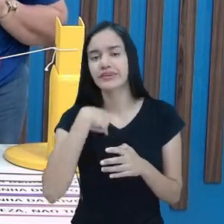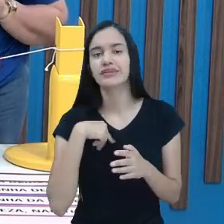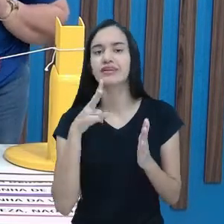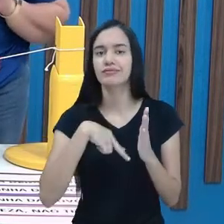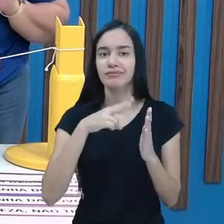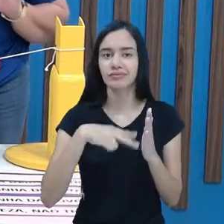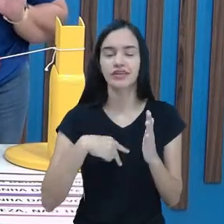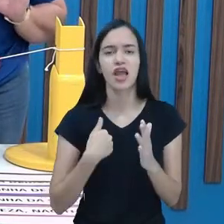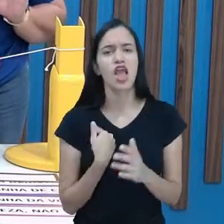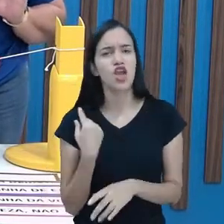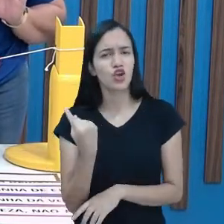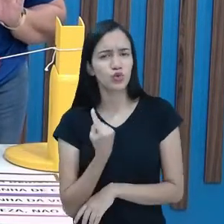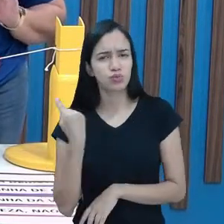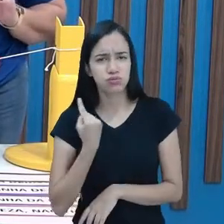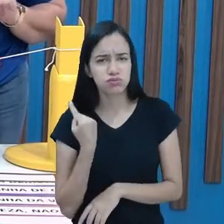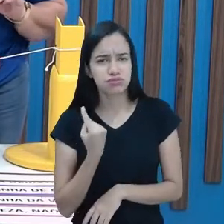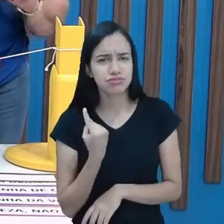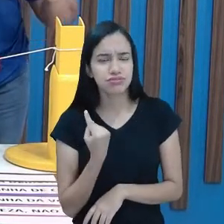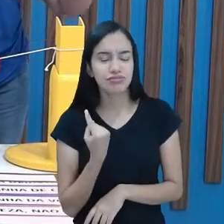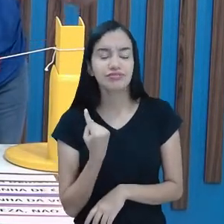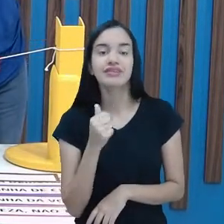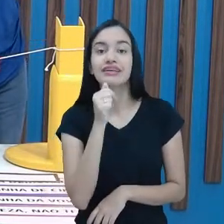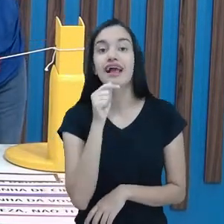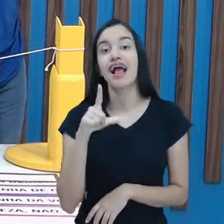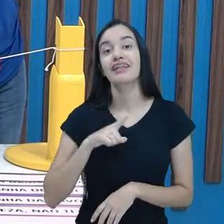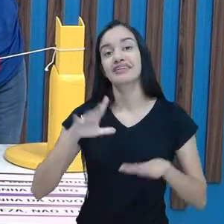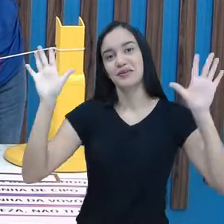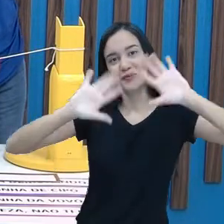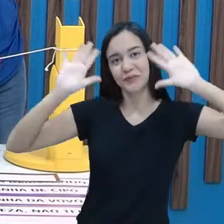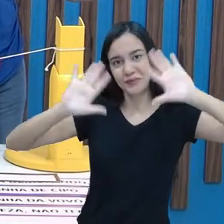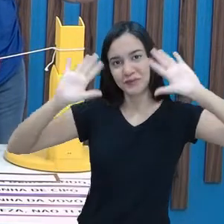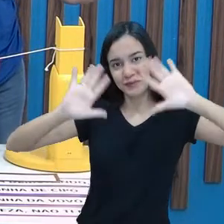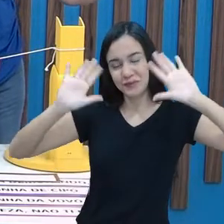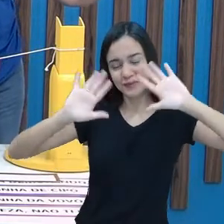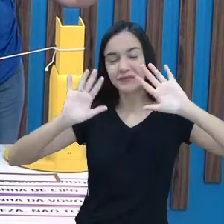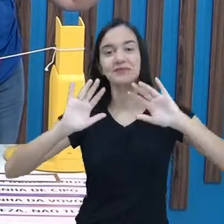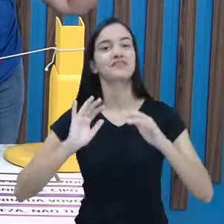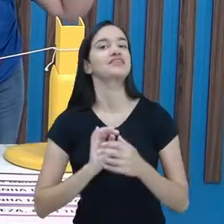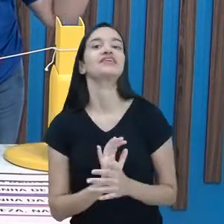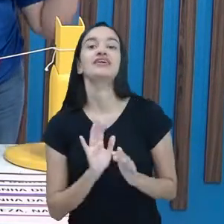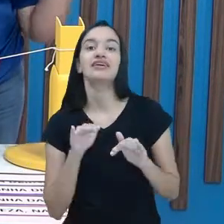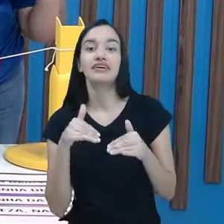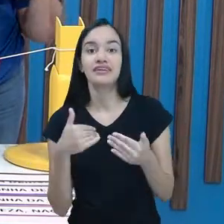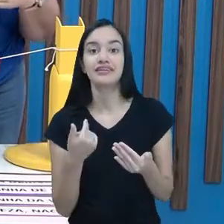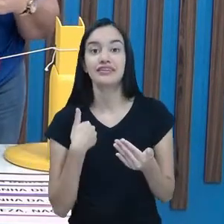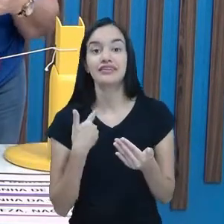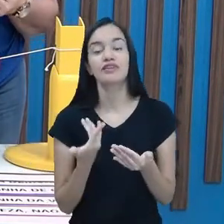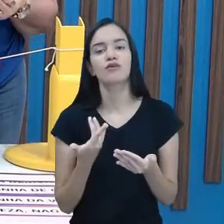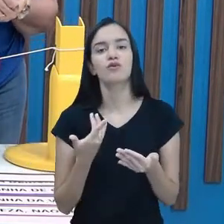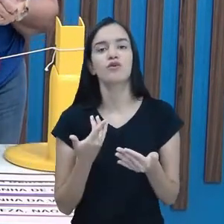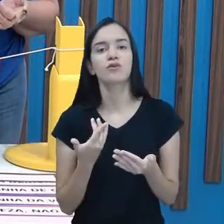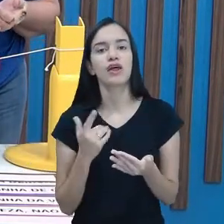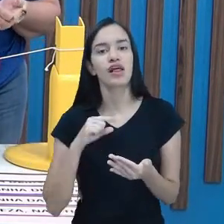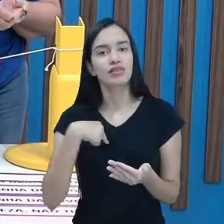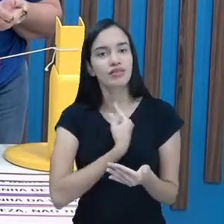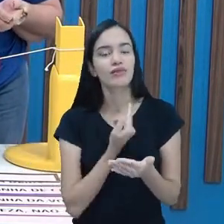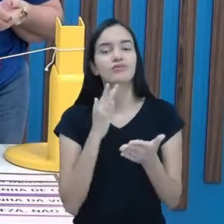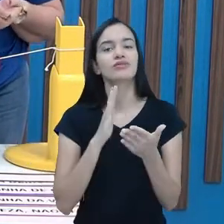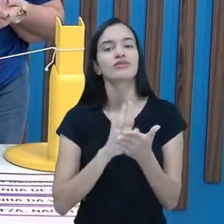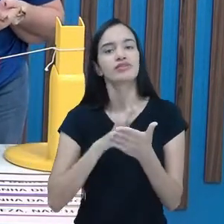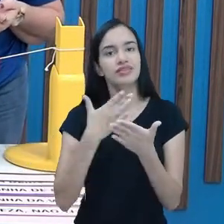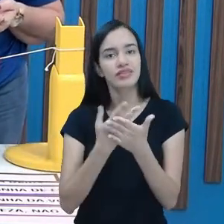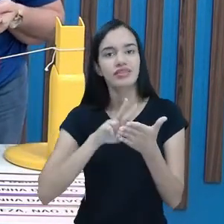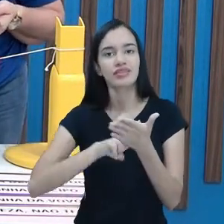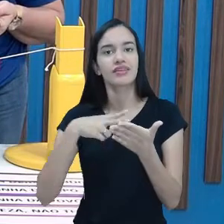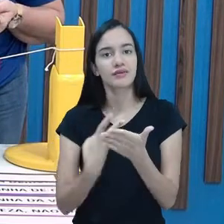estou só ainda, né? Tem aqui a Miriam, ela aqui, Ela é nosso intérprete de livros